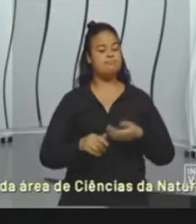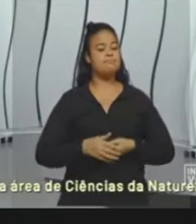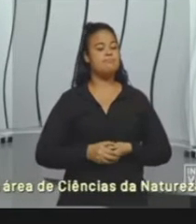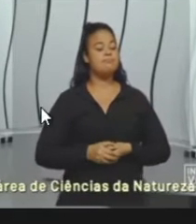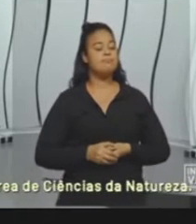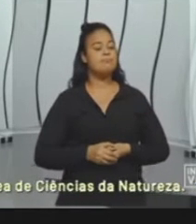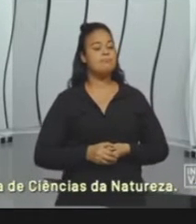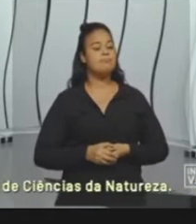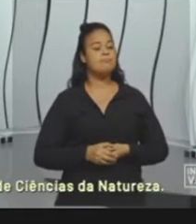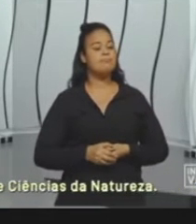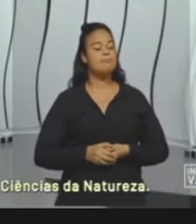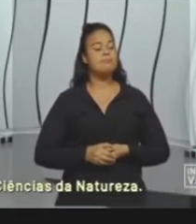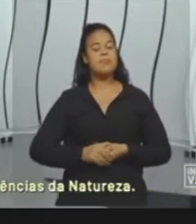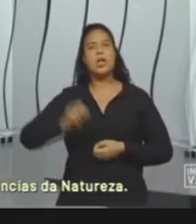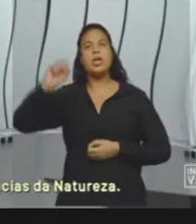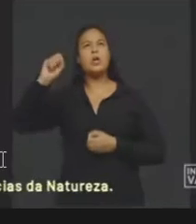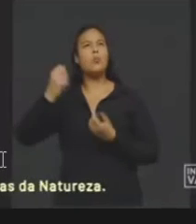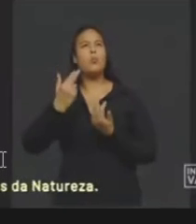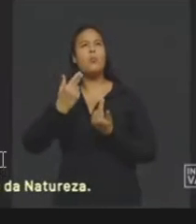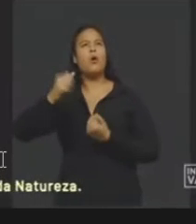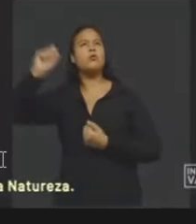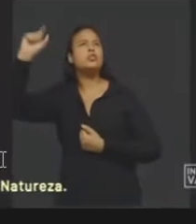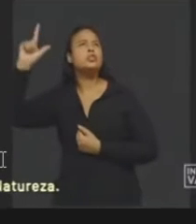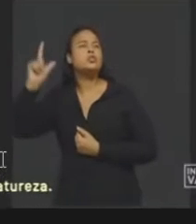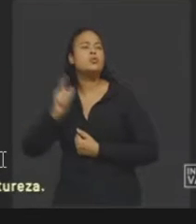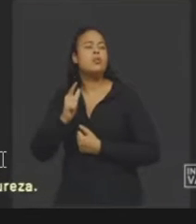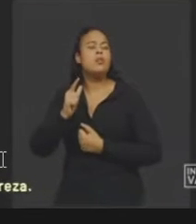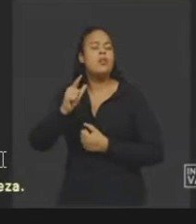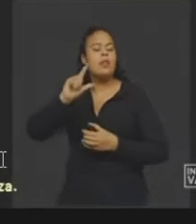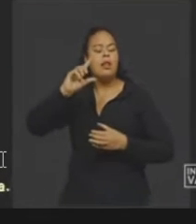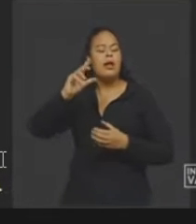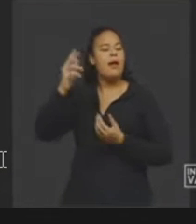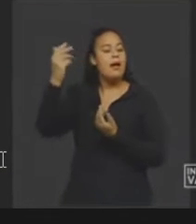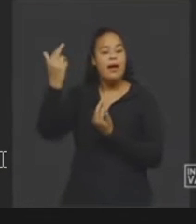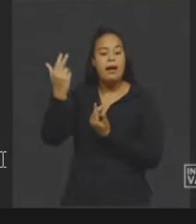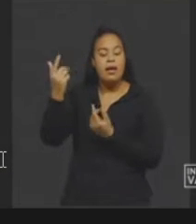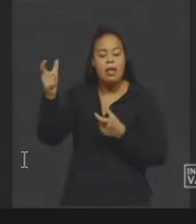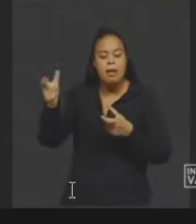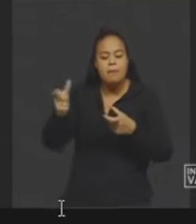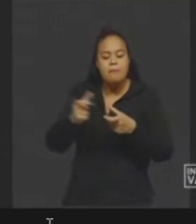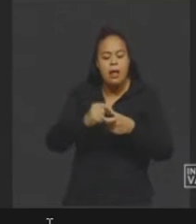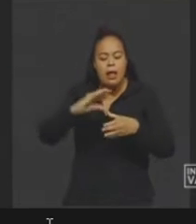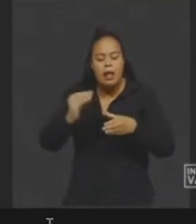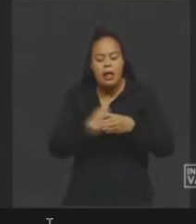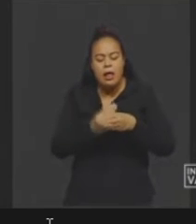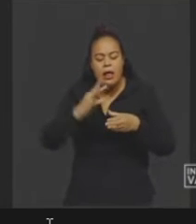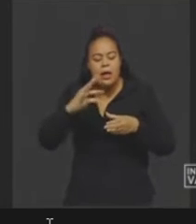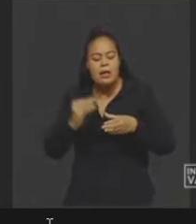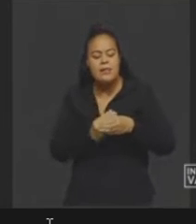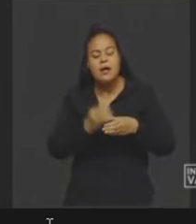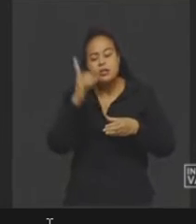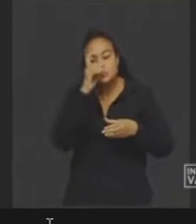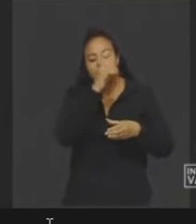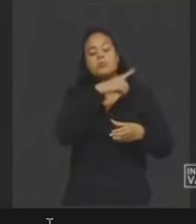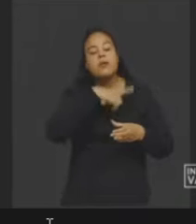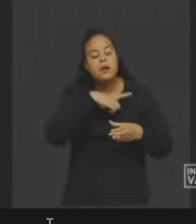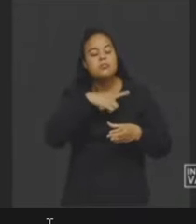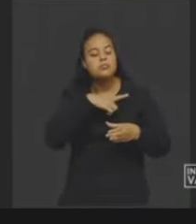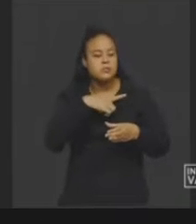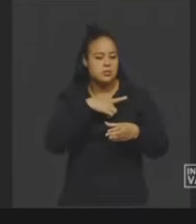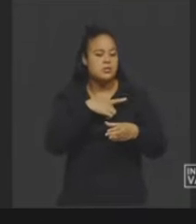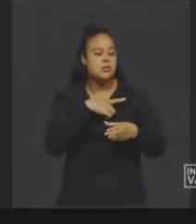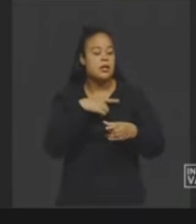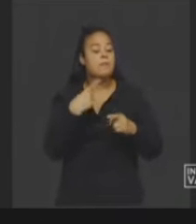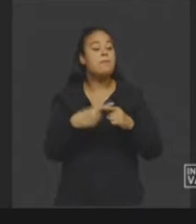Igual à energia solar, ainda existe uma certa dificuldade de armazenamento, e é necessário que haja armazenamento, principalmente